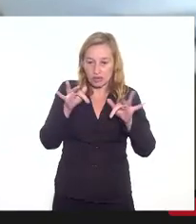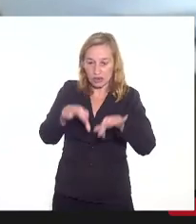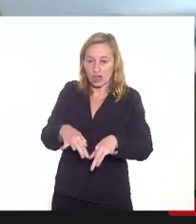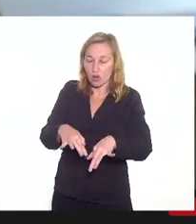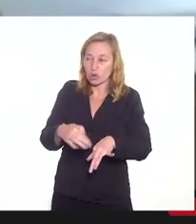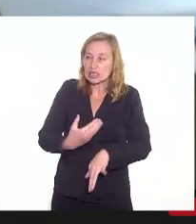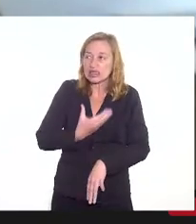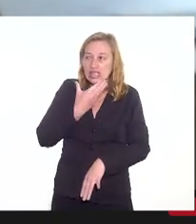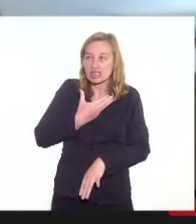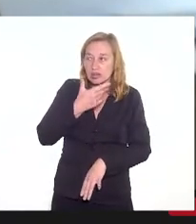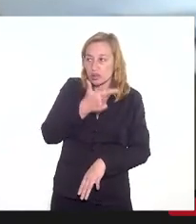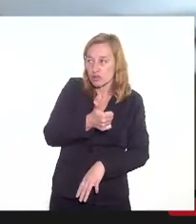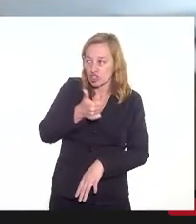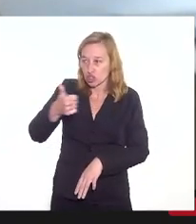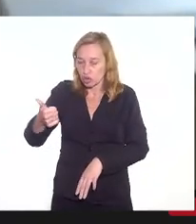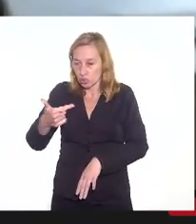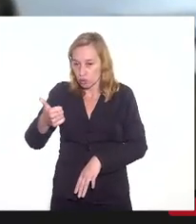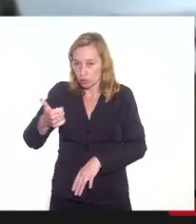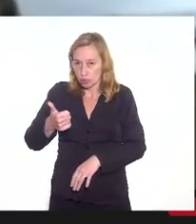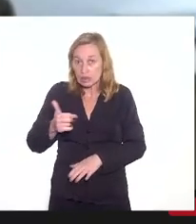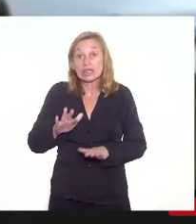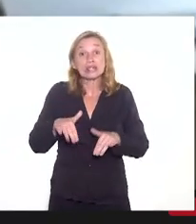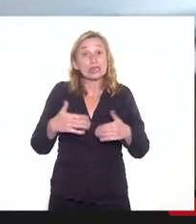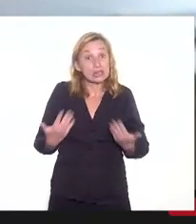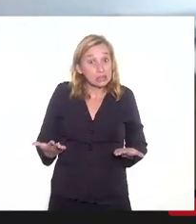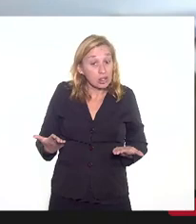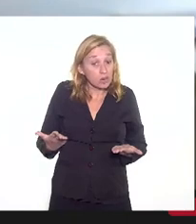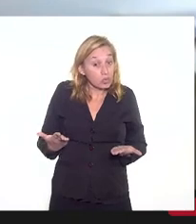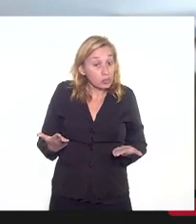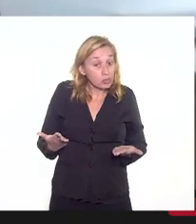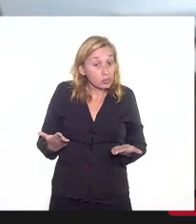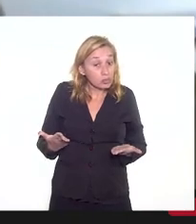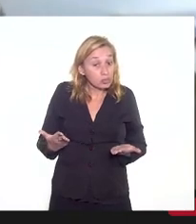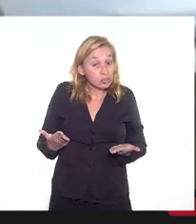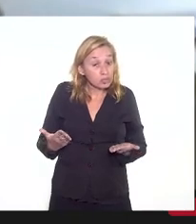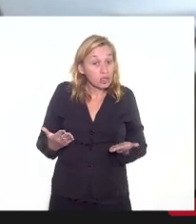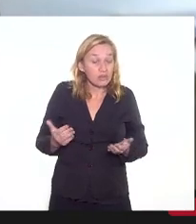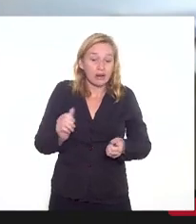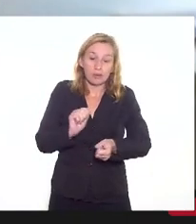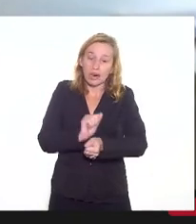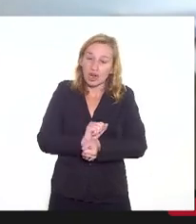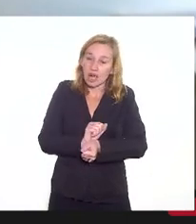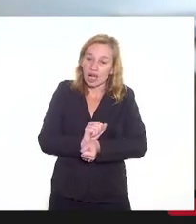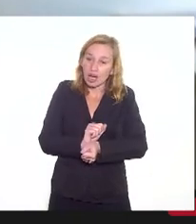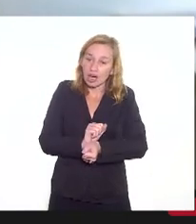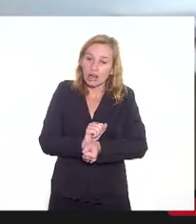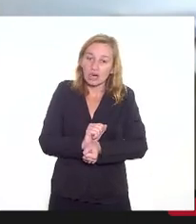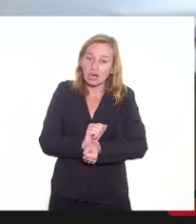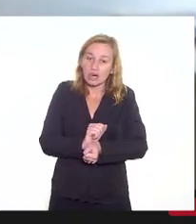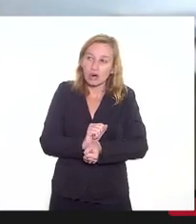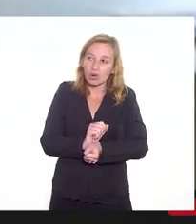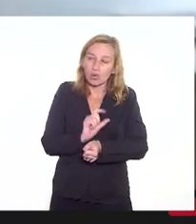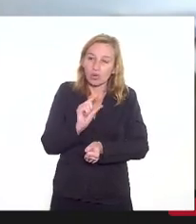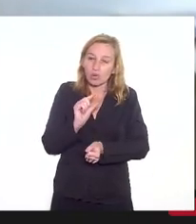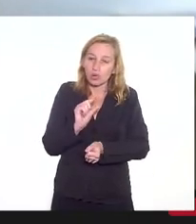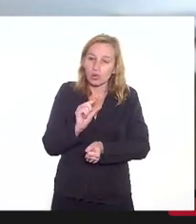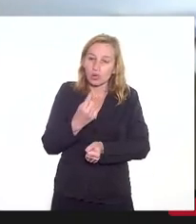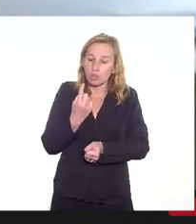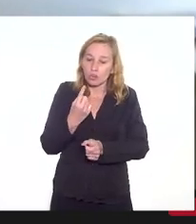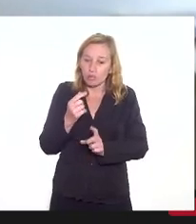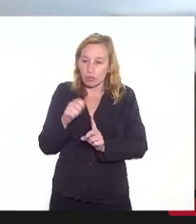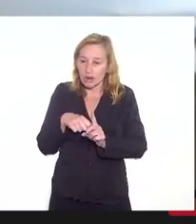21. Então, por dia de consequência, tendo o recesso, a gente entraria em campo para